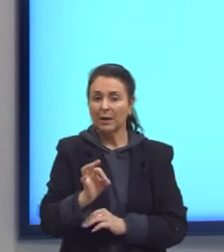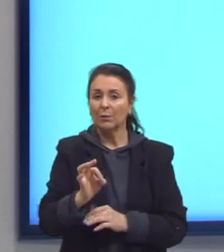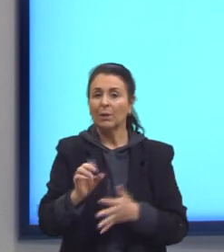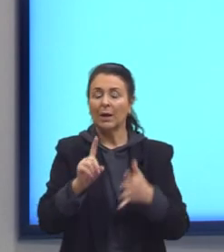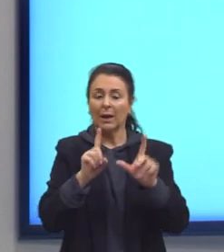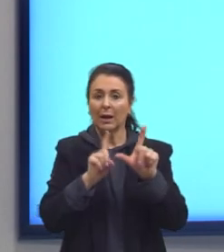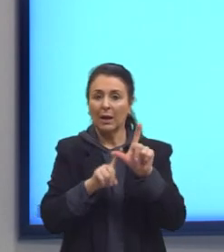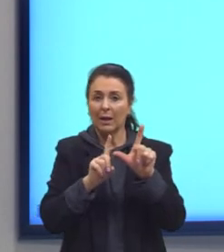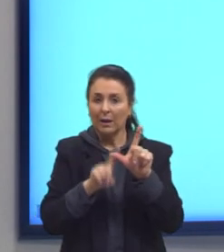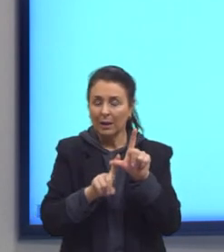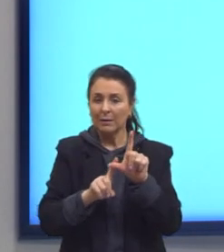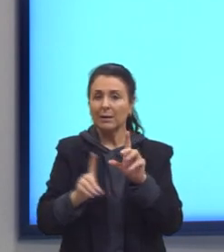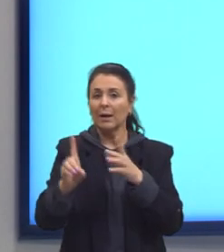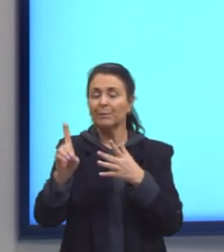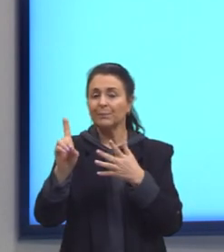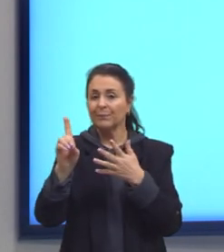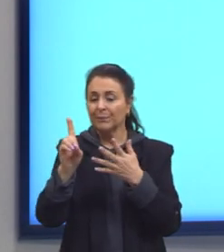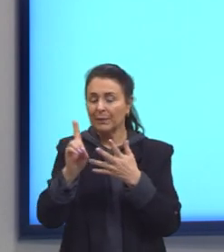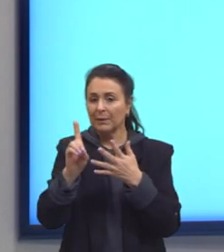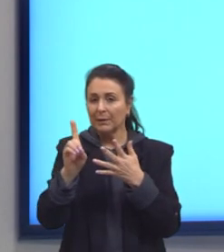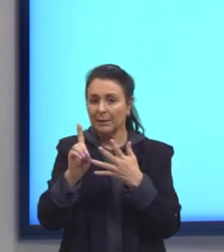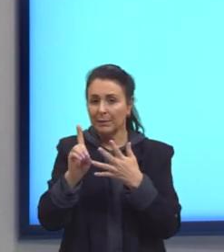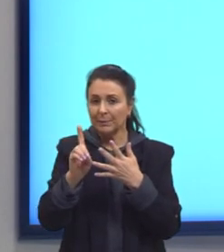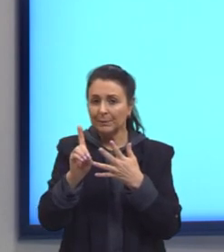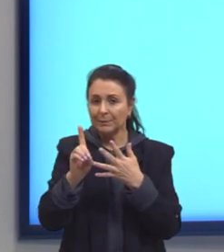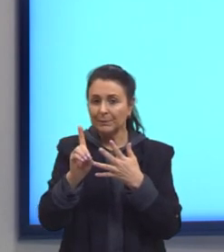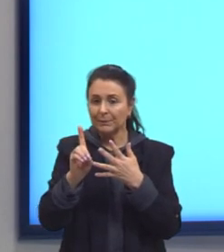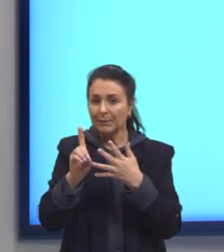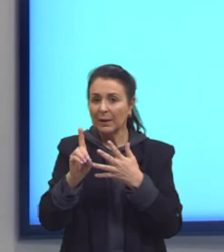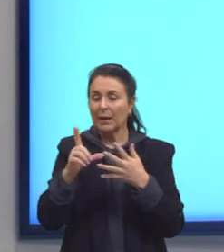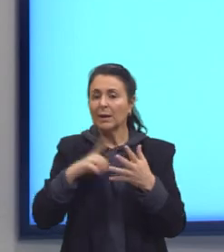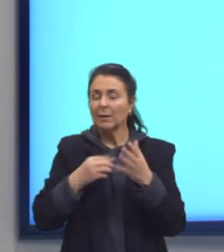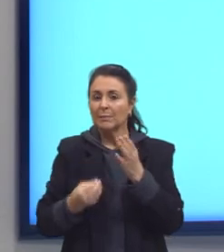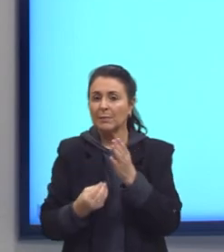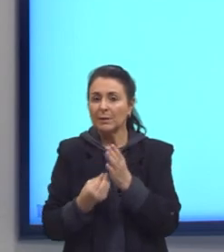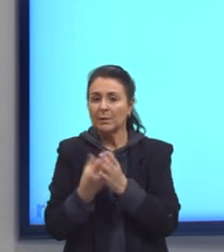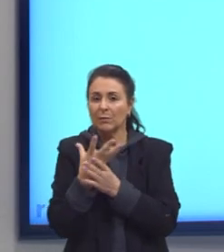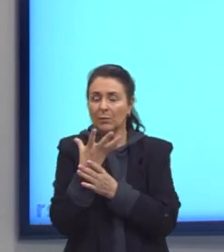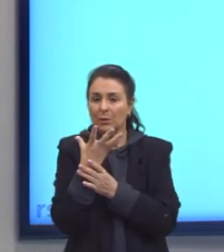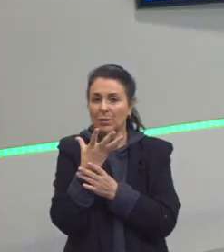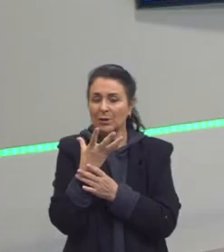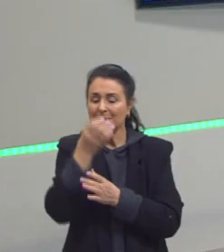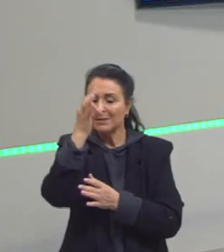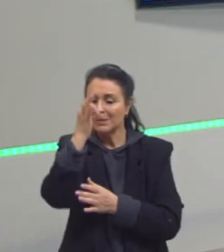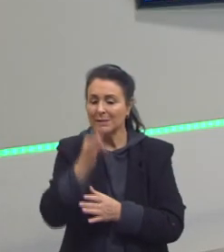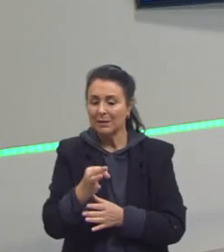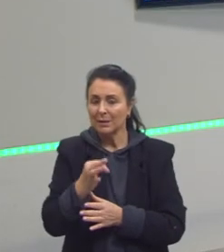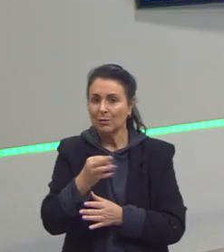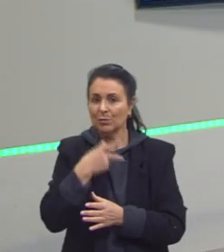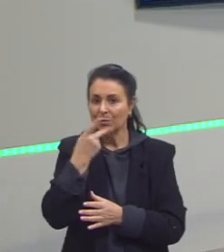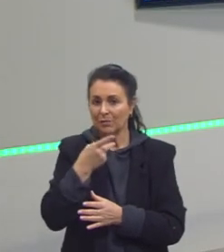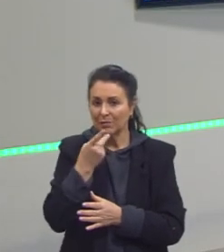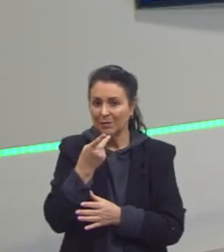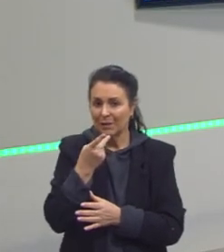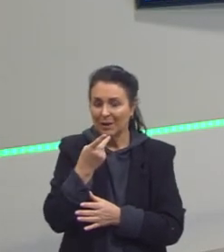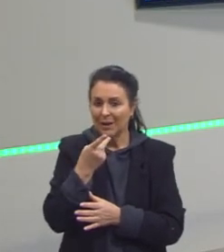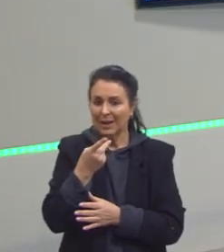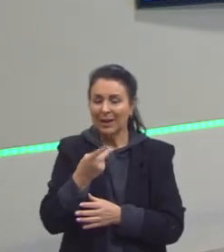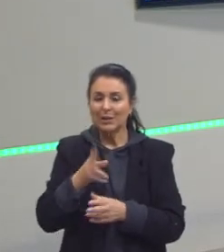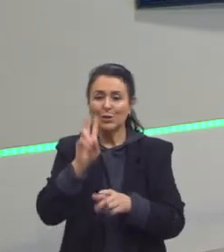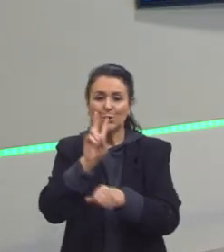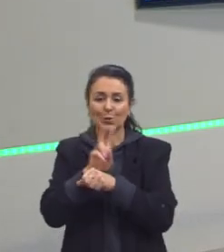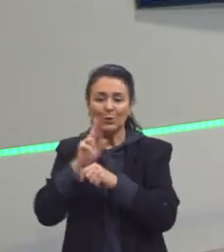né? Preservou o modo de falar e a origem banto do quimbombo. Eles preservam as suas tradições, eles